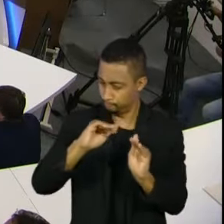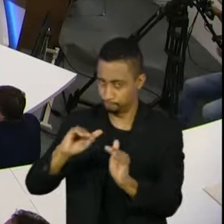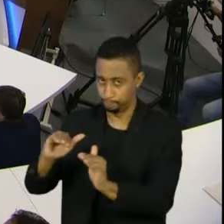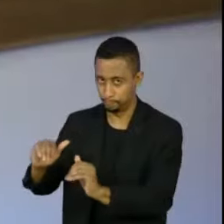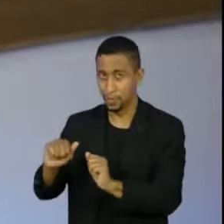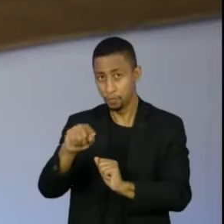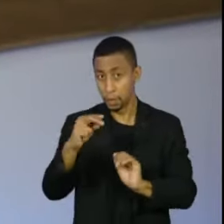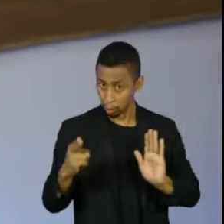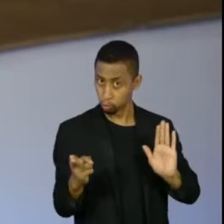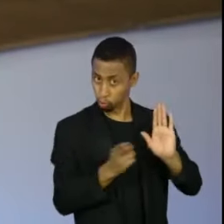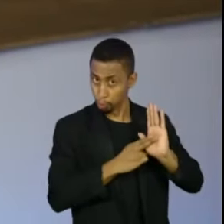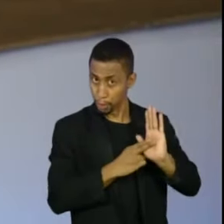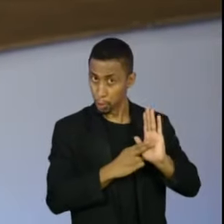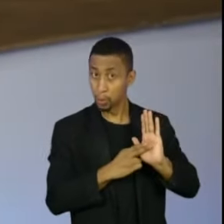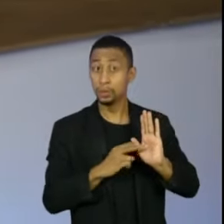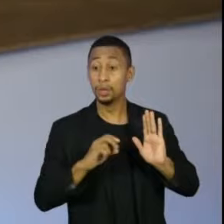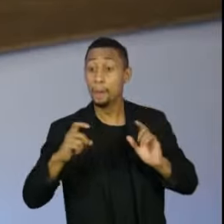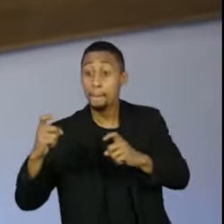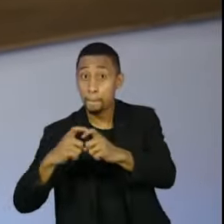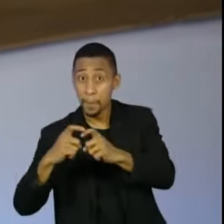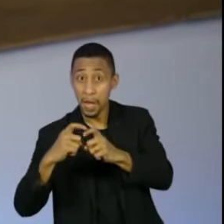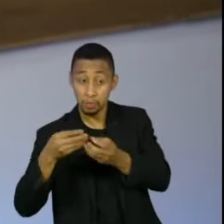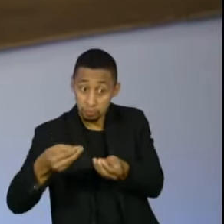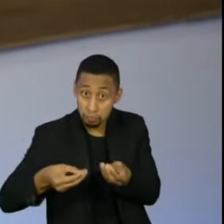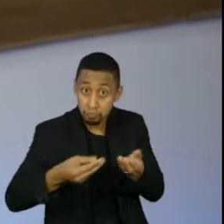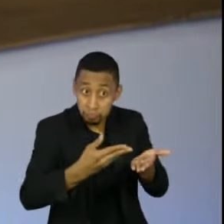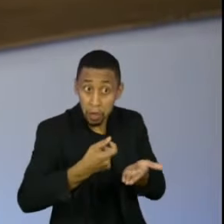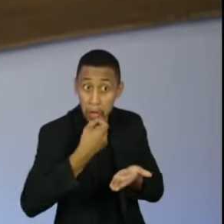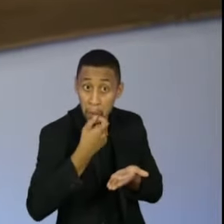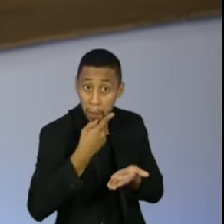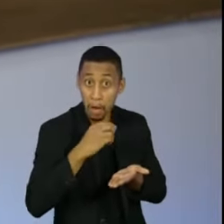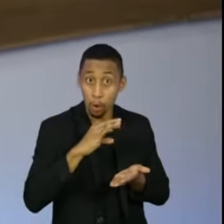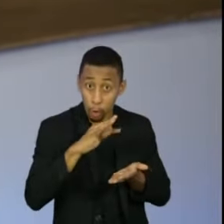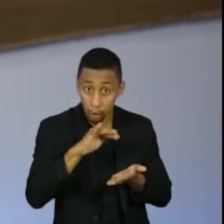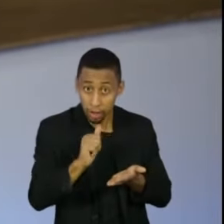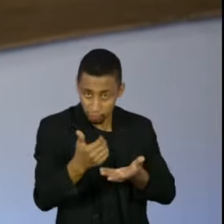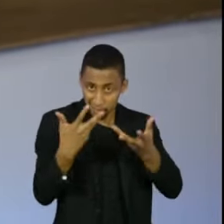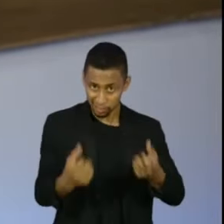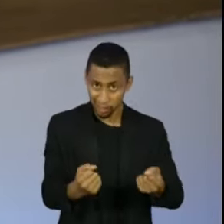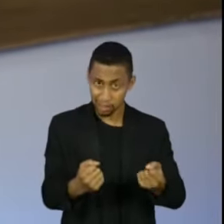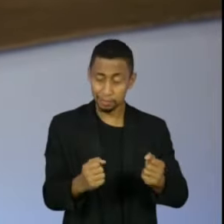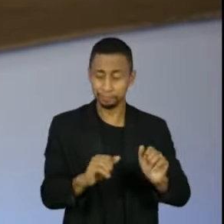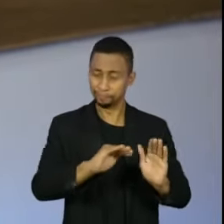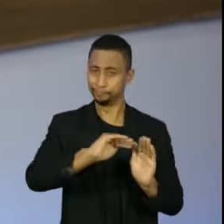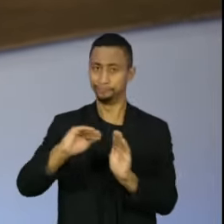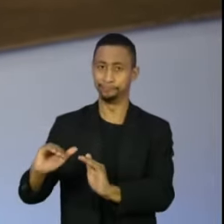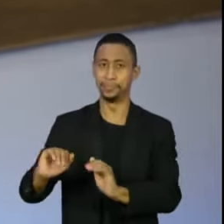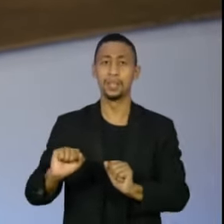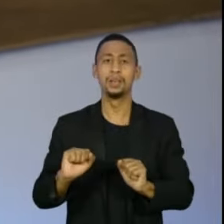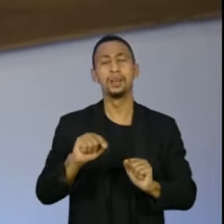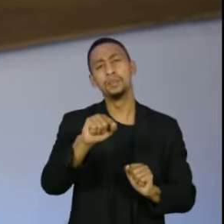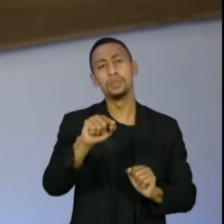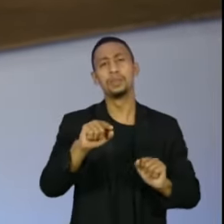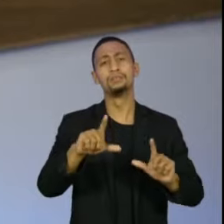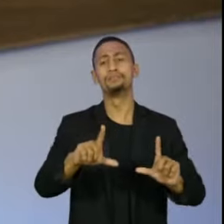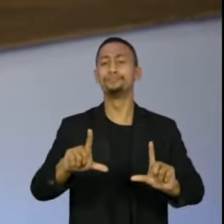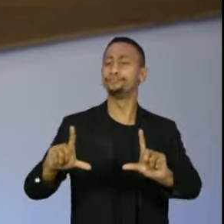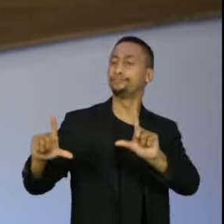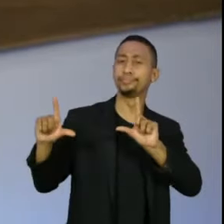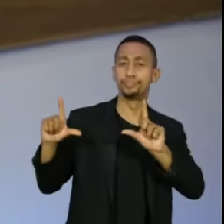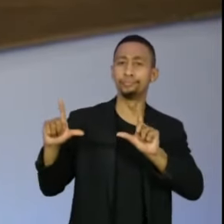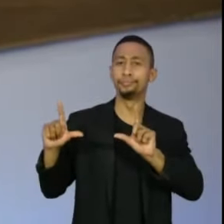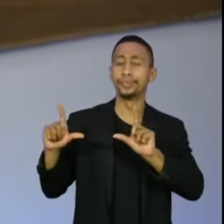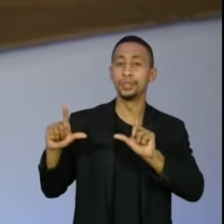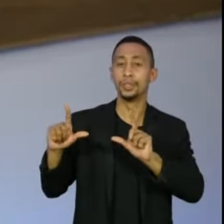cloroquina se algum médico indicar o senhor. O senhor tem aparecido com muita frequência ao lado do senador Flávio